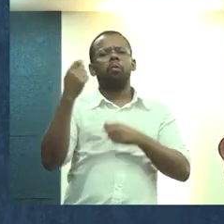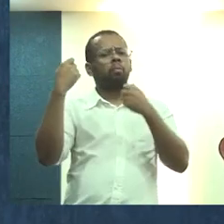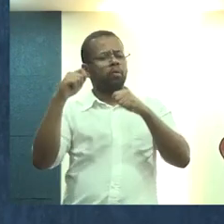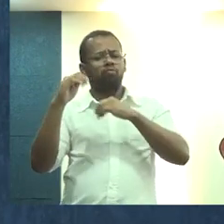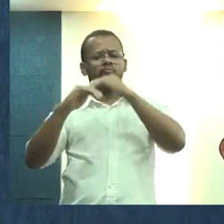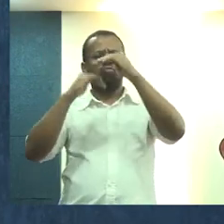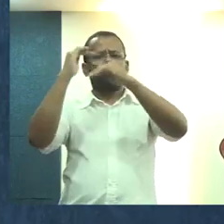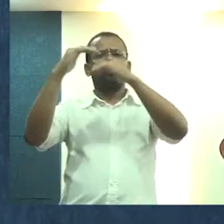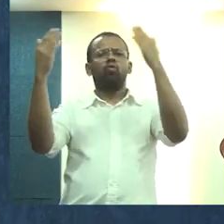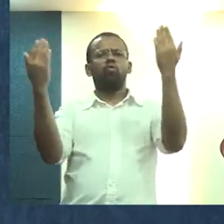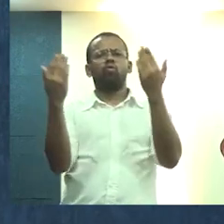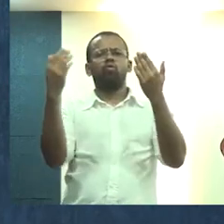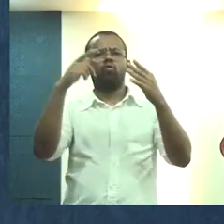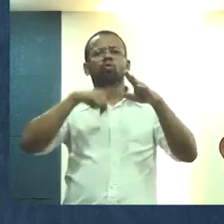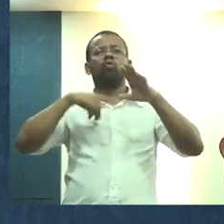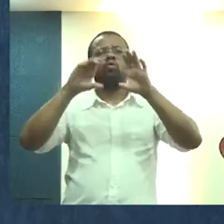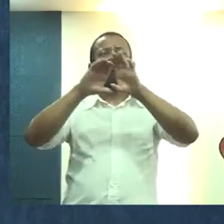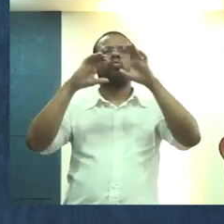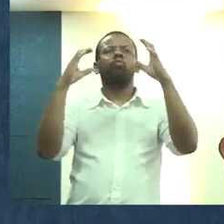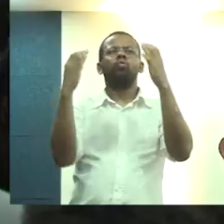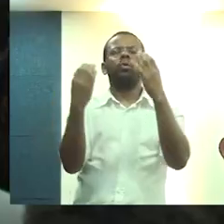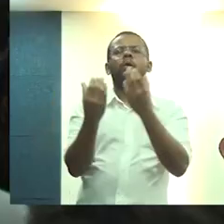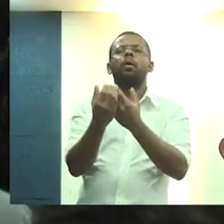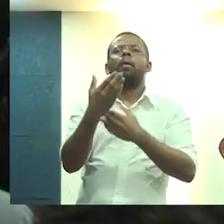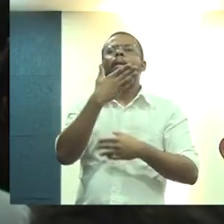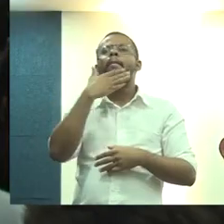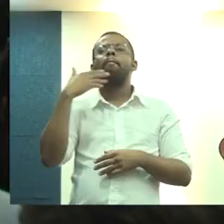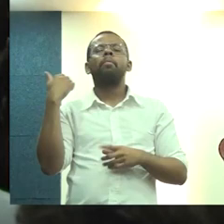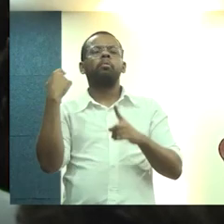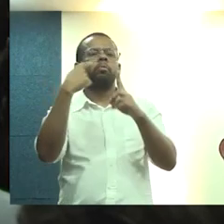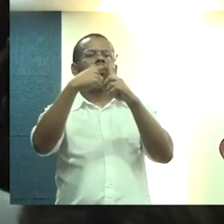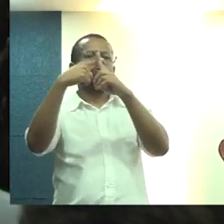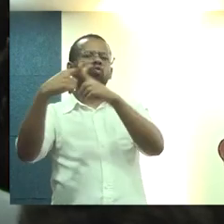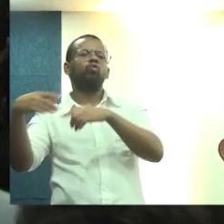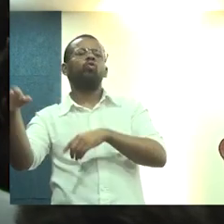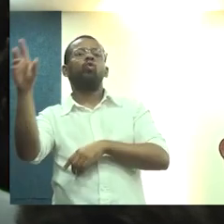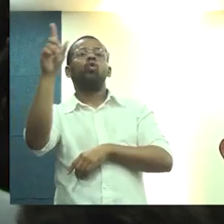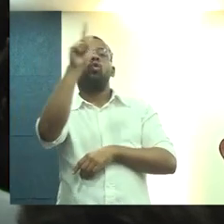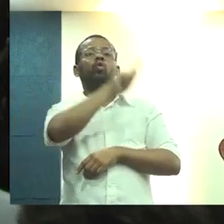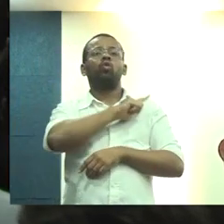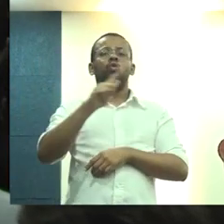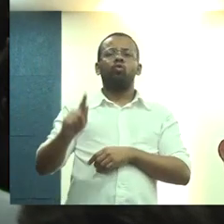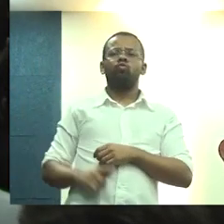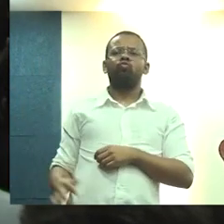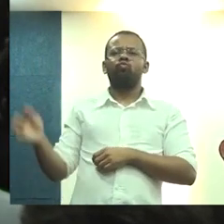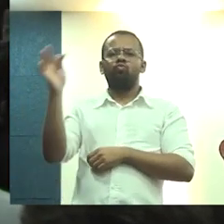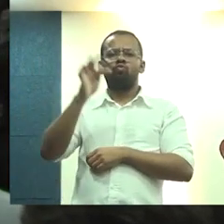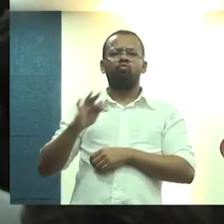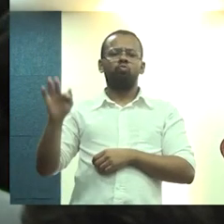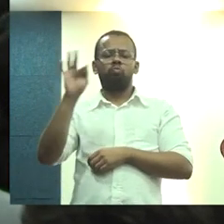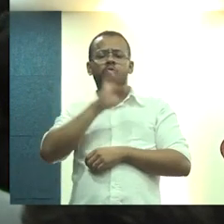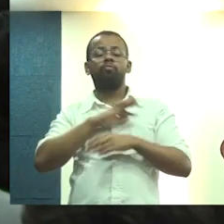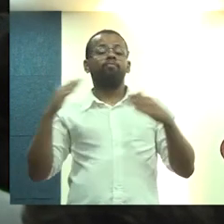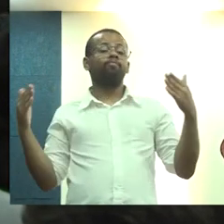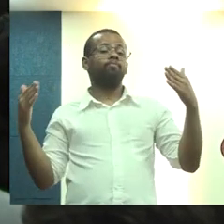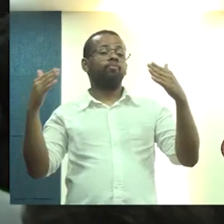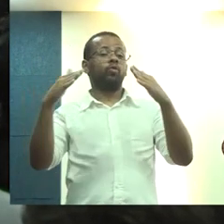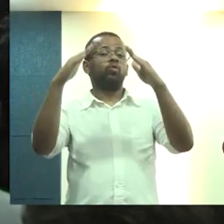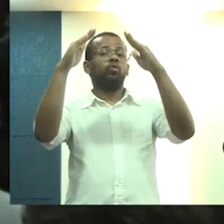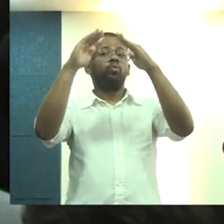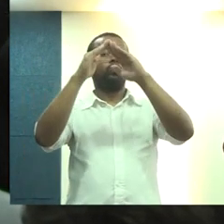avançar. Hoje, a gente tem um cenário mais positivo, com o governo federal que, novamente, tem um olhar para a moradia.